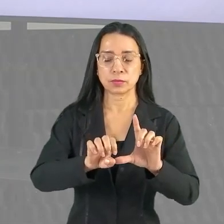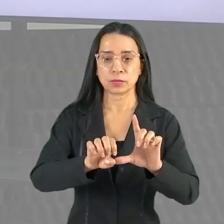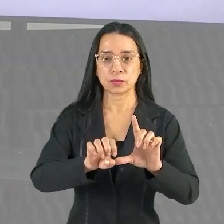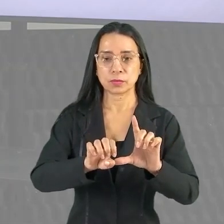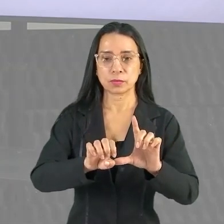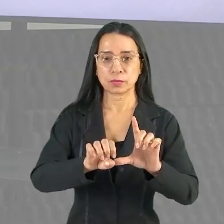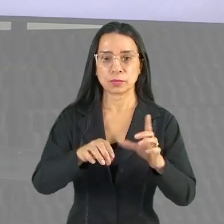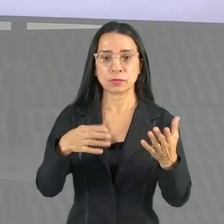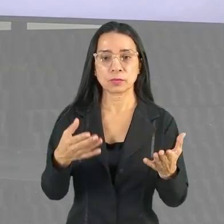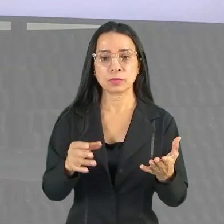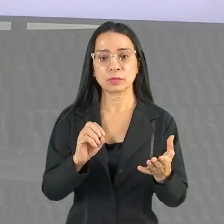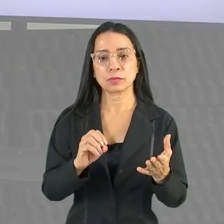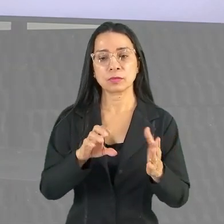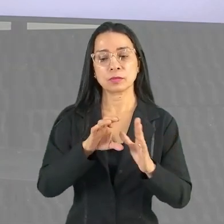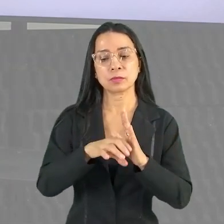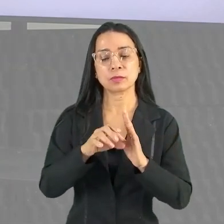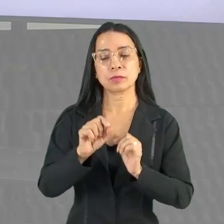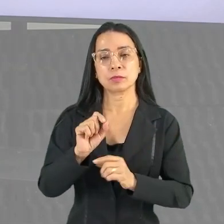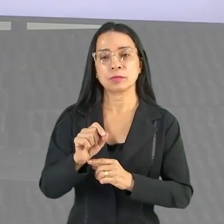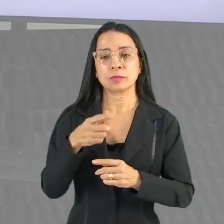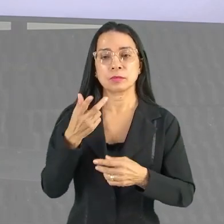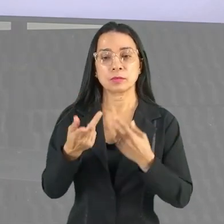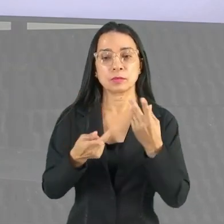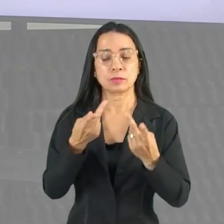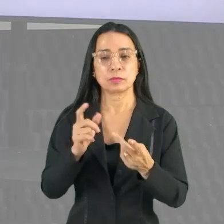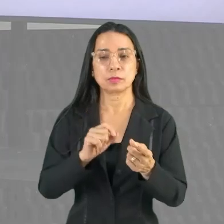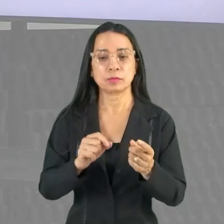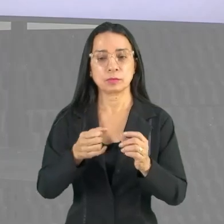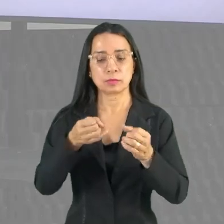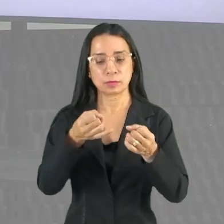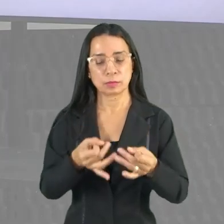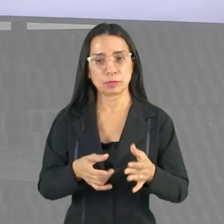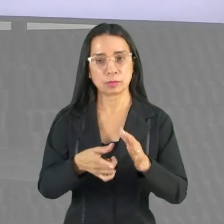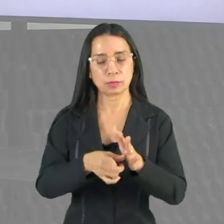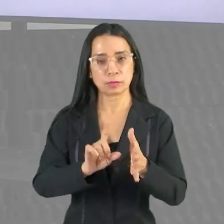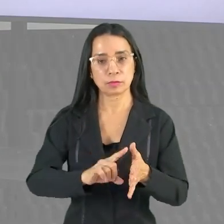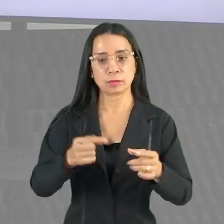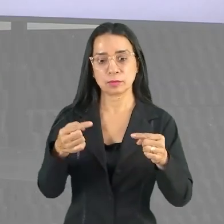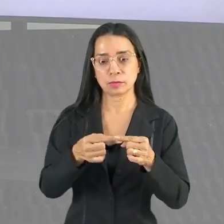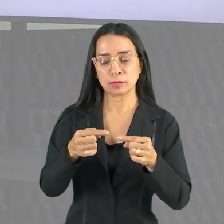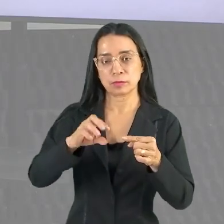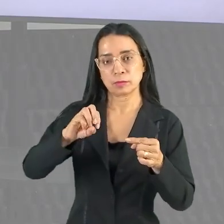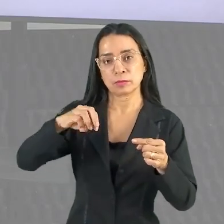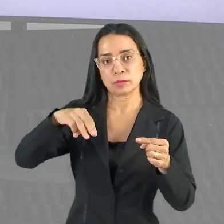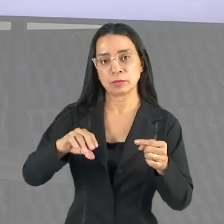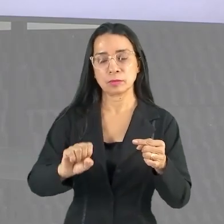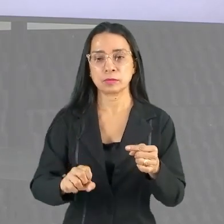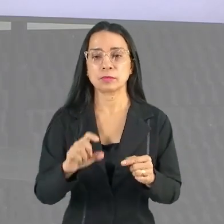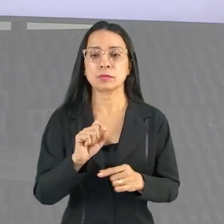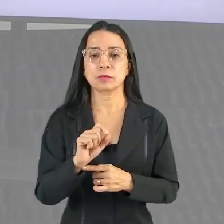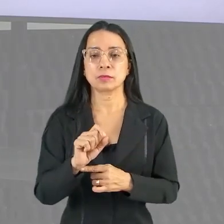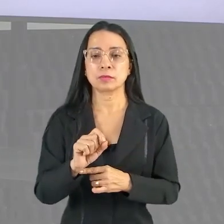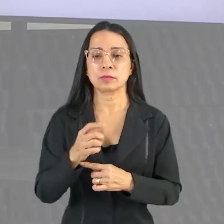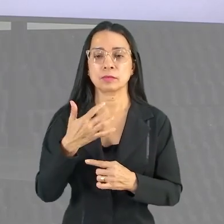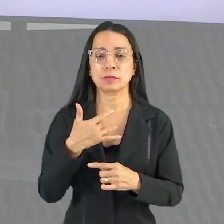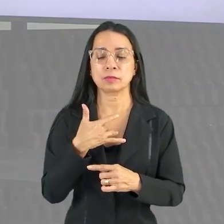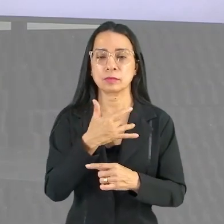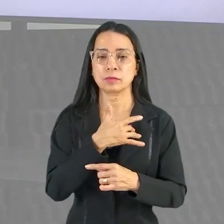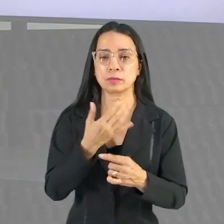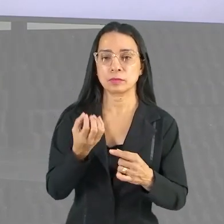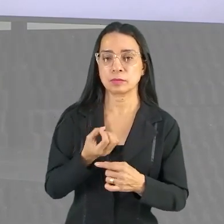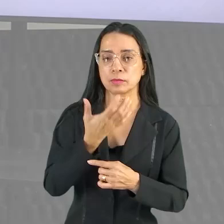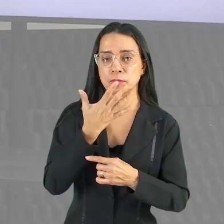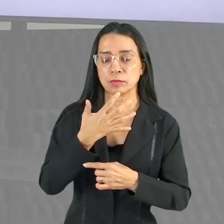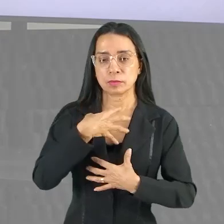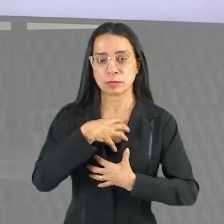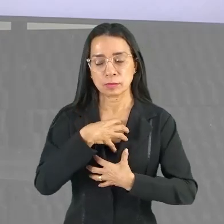social. Então, que conceito é esse que nós falamos ainda há pouco? De acordo com a OMS, o quê? Saúde, ela vai ser o bem